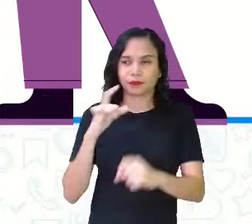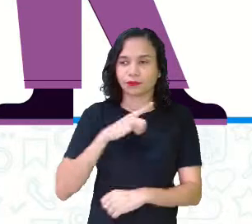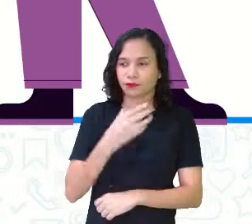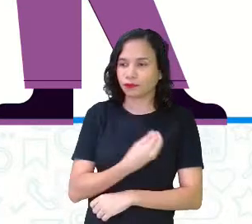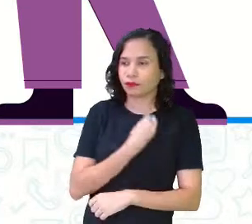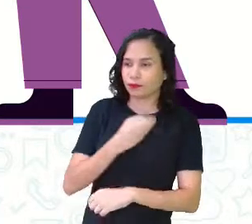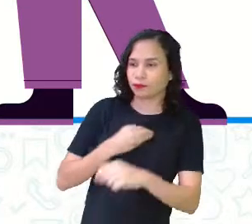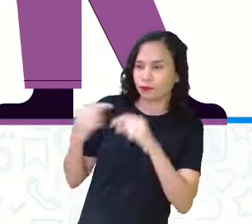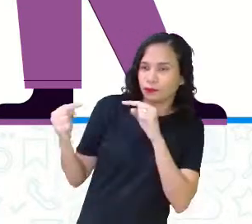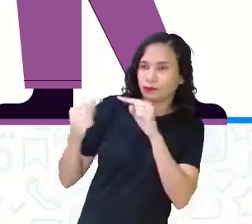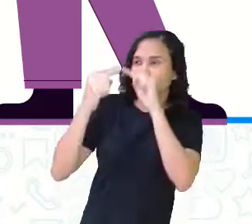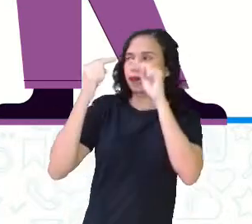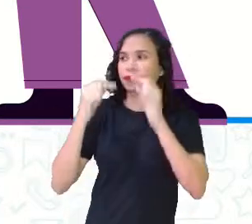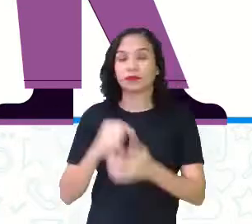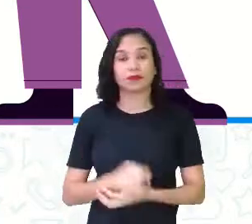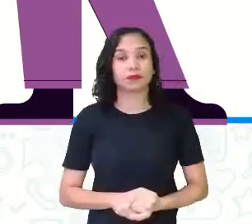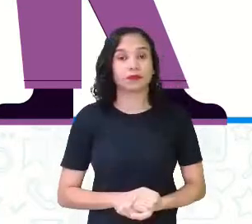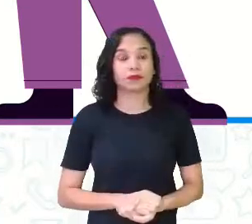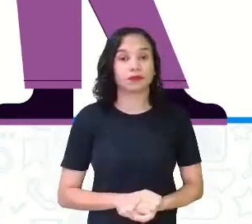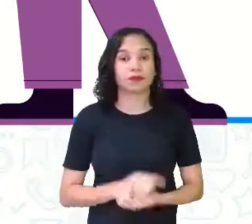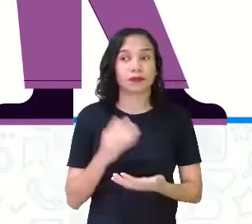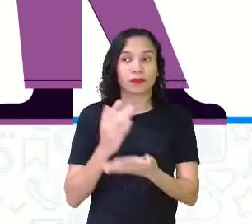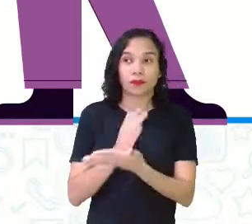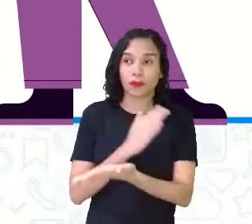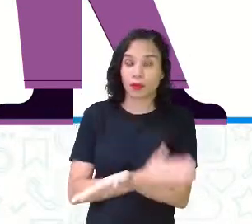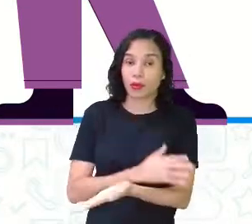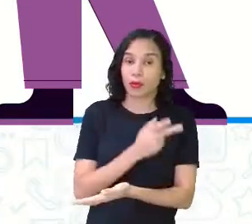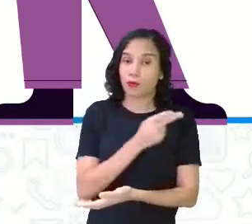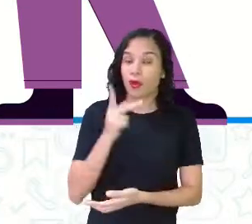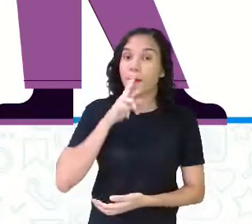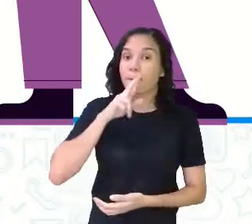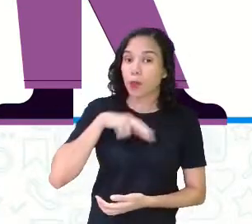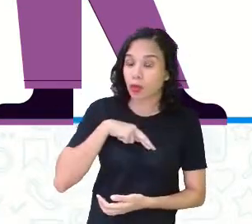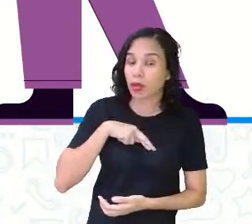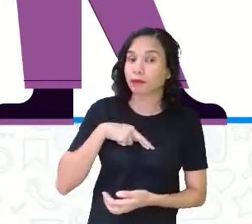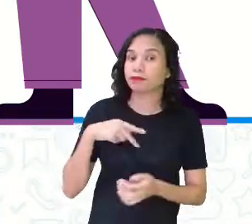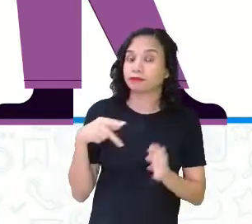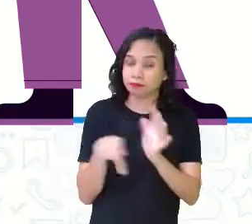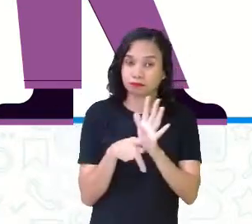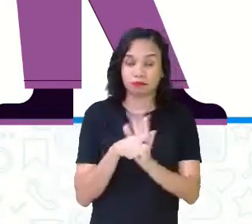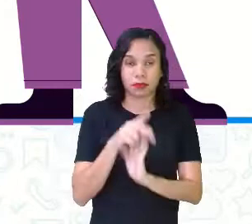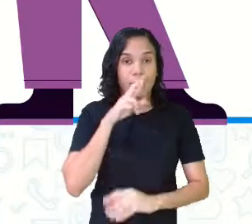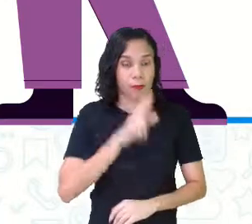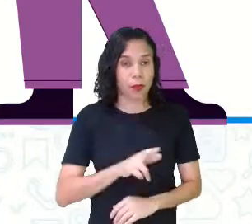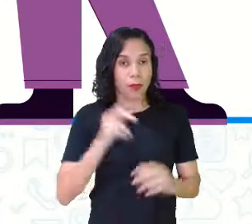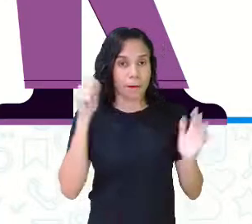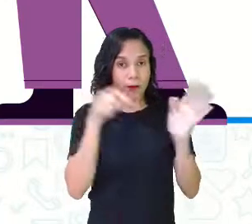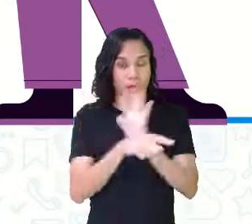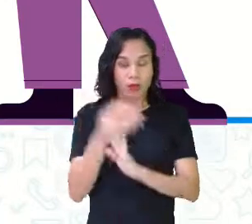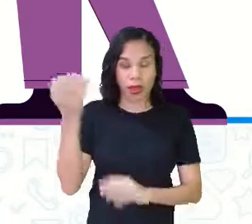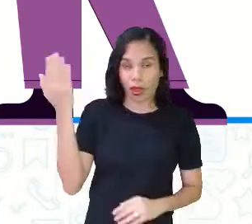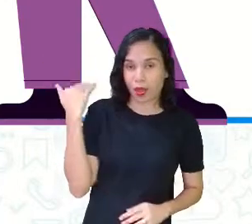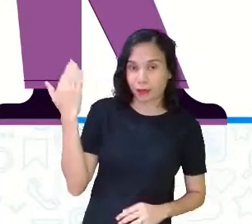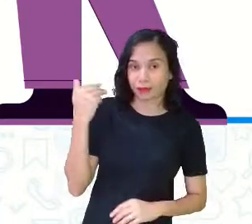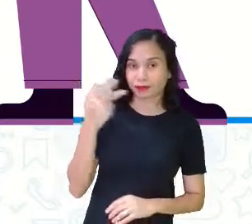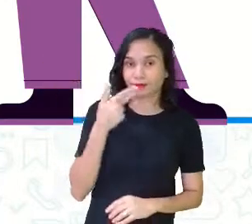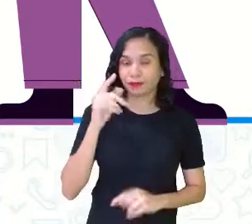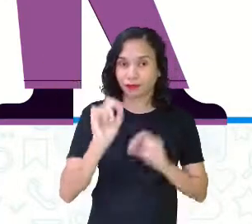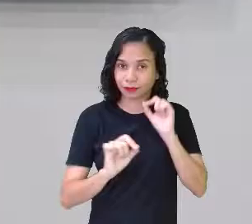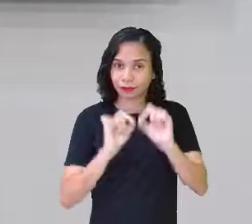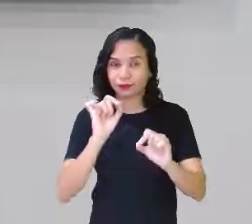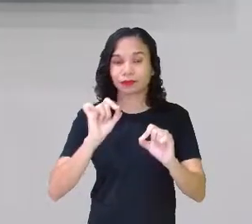têm em comum? Antes de vocês me responderem isso, acho que chegou a resposta da perguntinha anterior. E aí, professor?